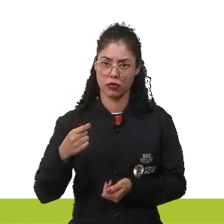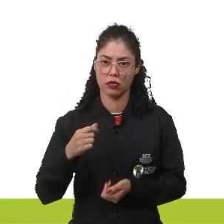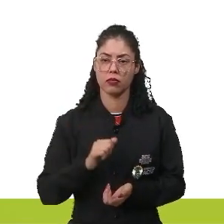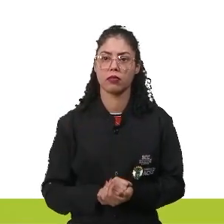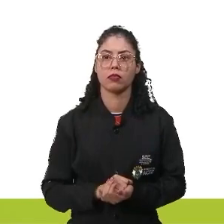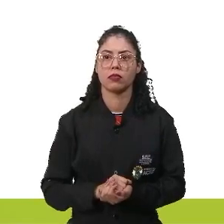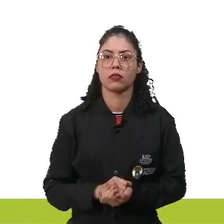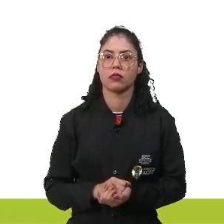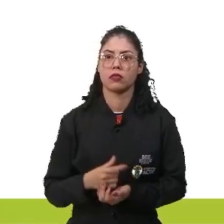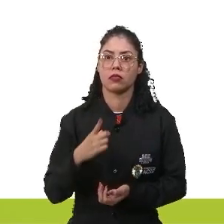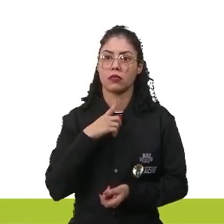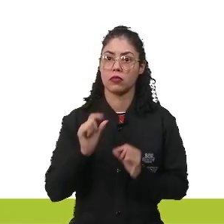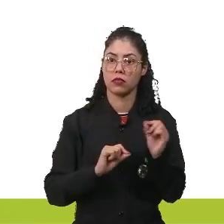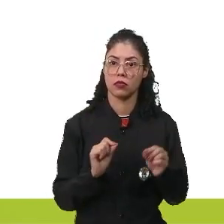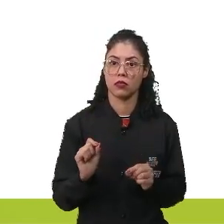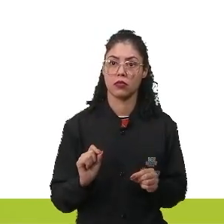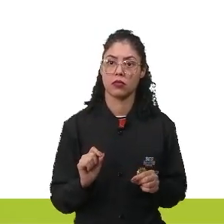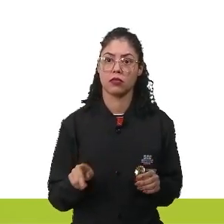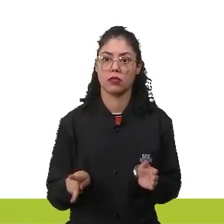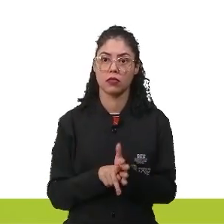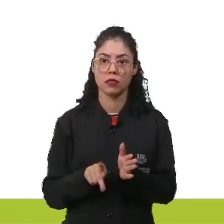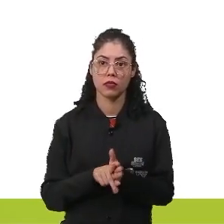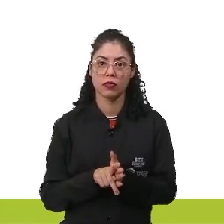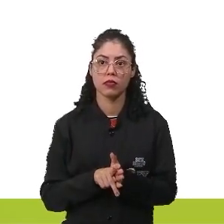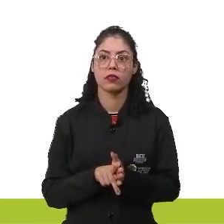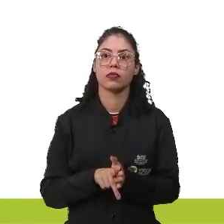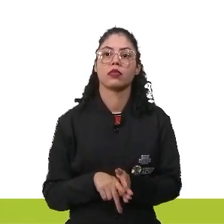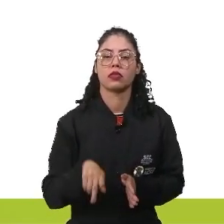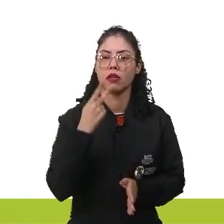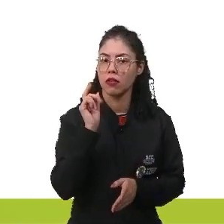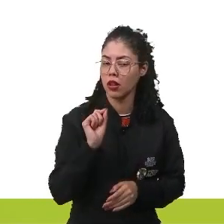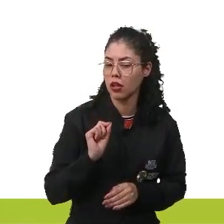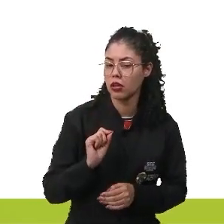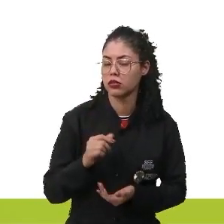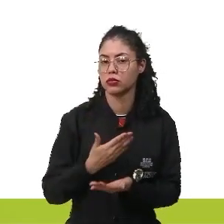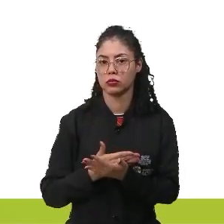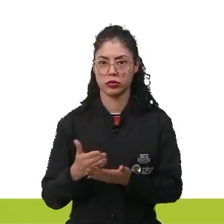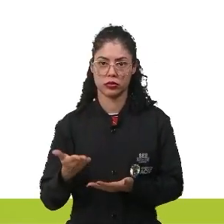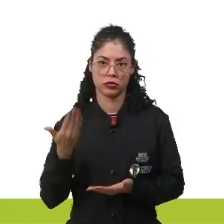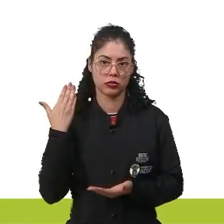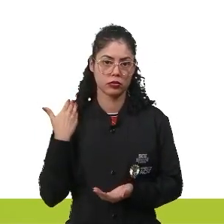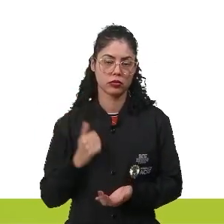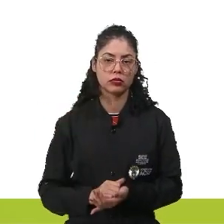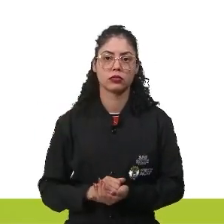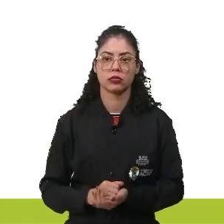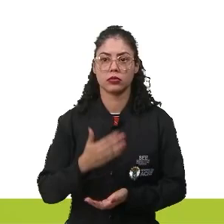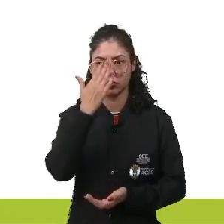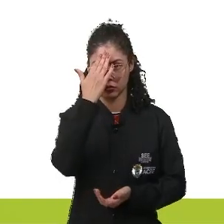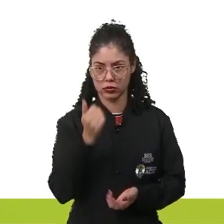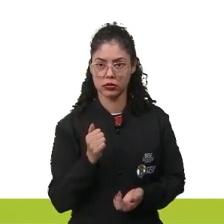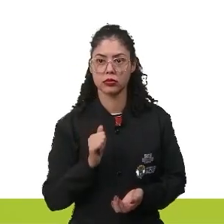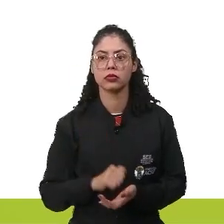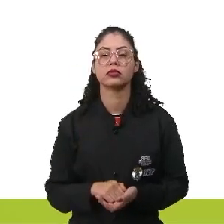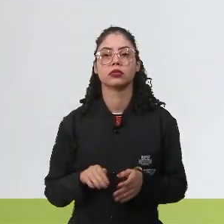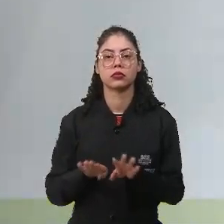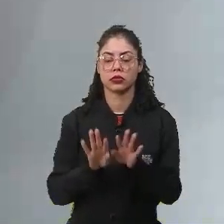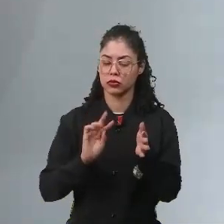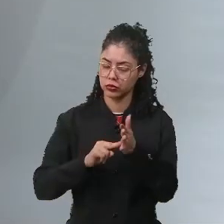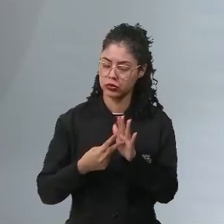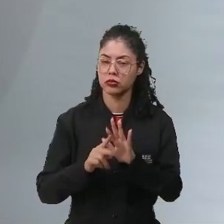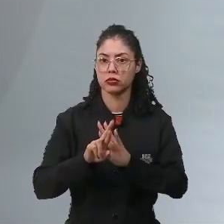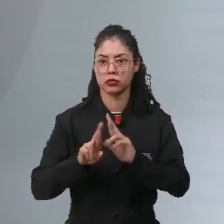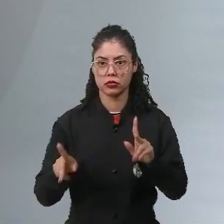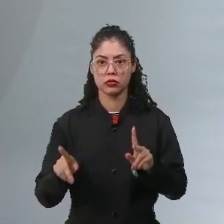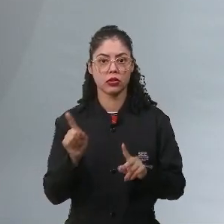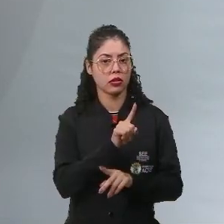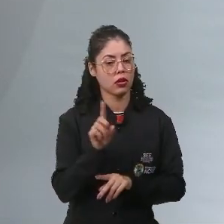ela fala sobre a Declaração dos Direitos do Homem e do Cidadão, que eu citei lá no início. A gente sabe que a Revolução Francesa teve vários significados,